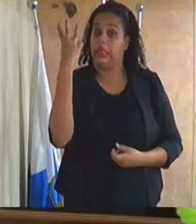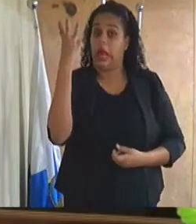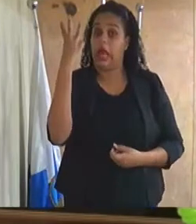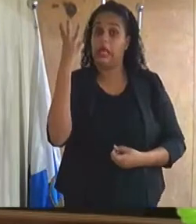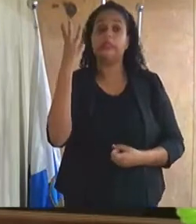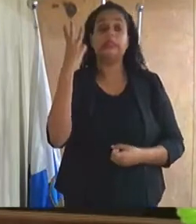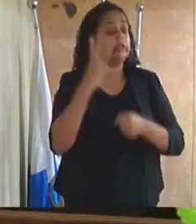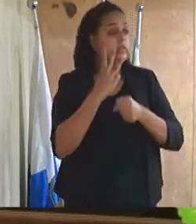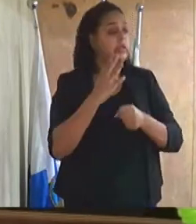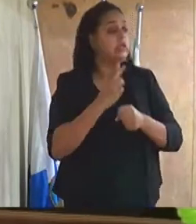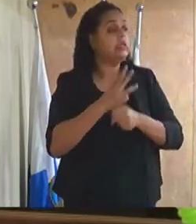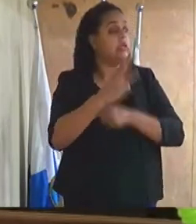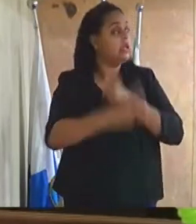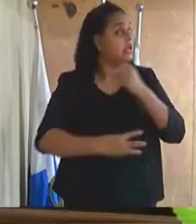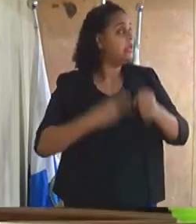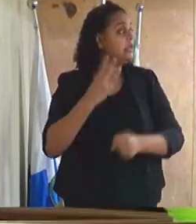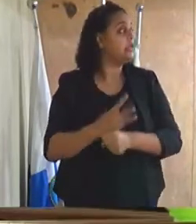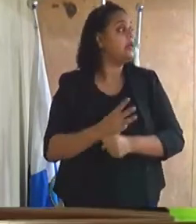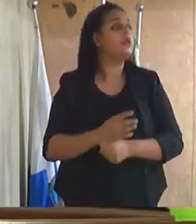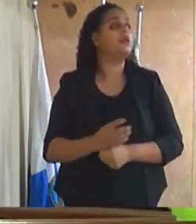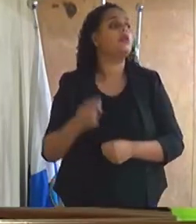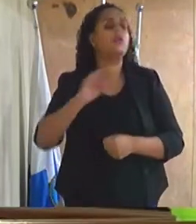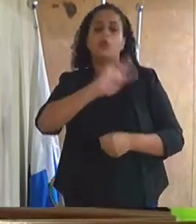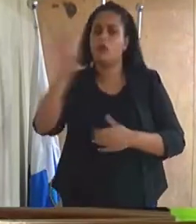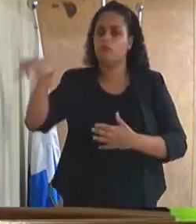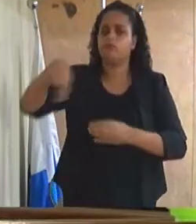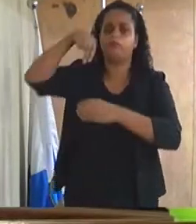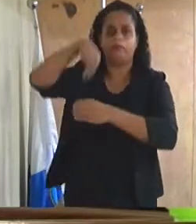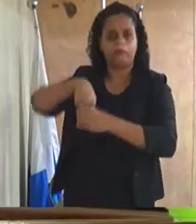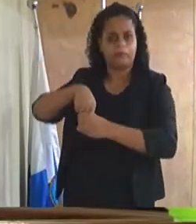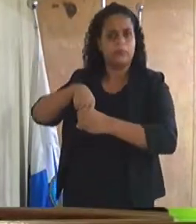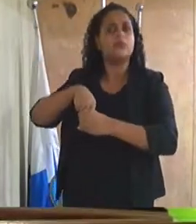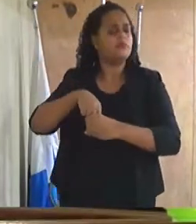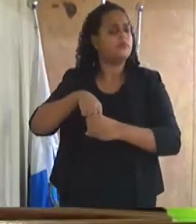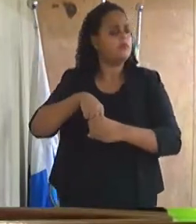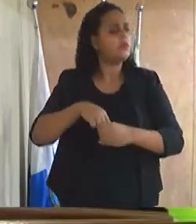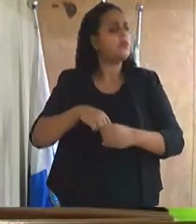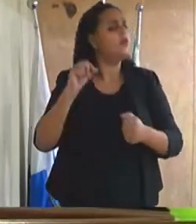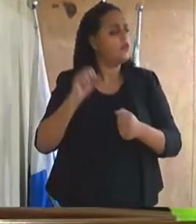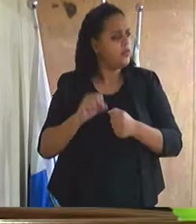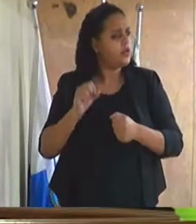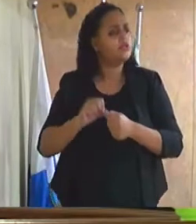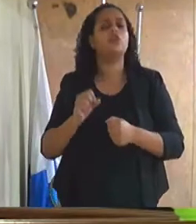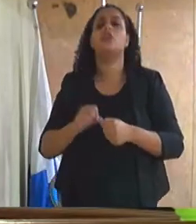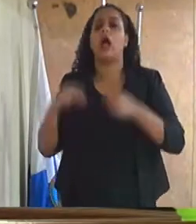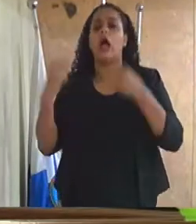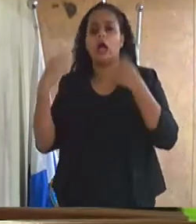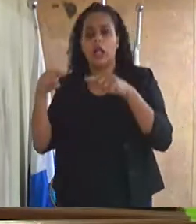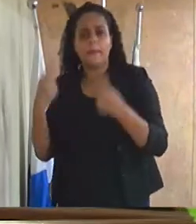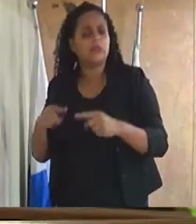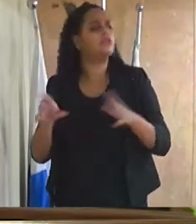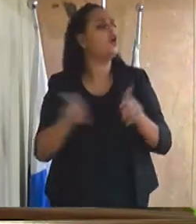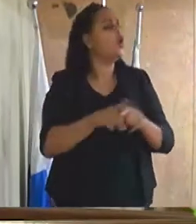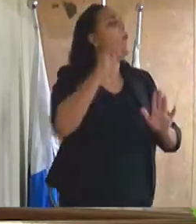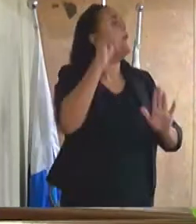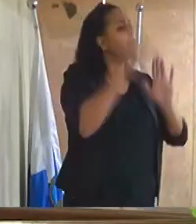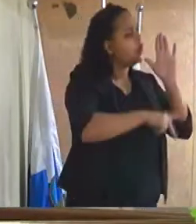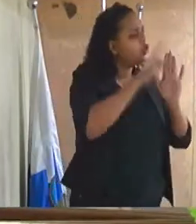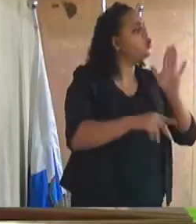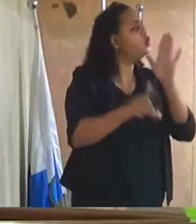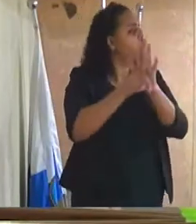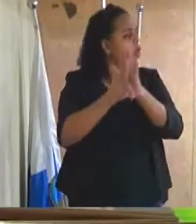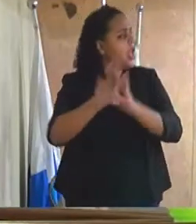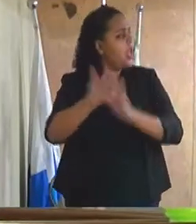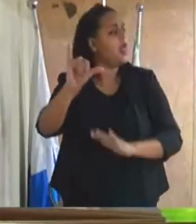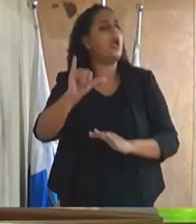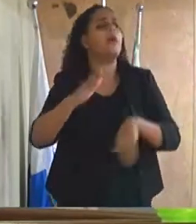Vossa Excelência tem subido a essa tribuna. Vossa Excelência tem feito intervenções, através de indicações, projetos de lei, mais do